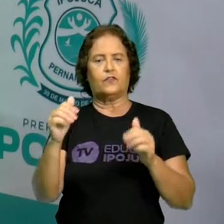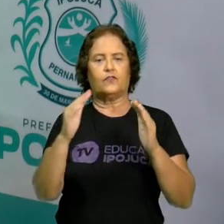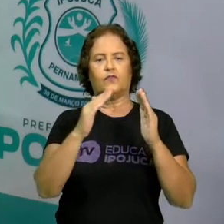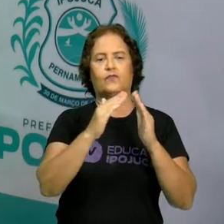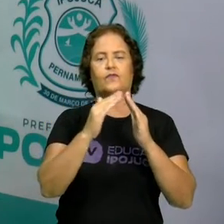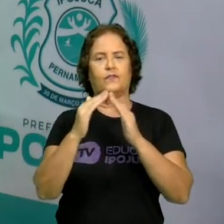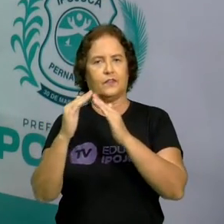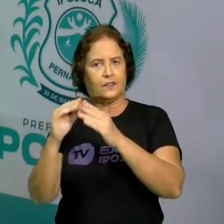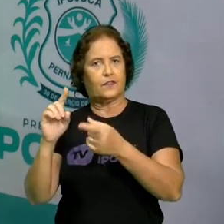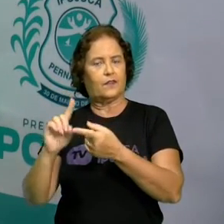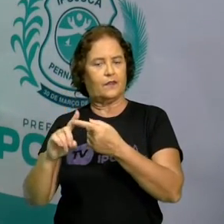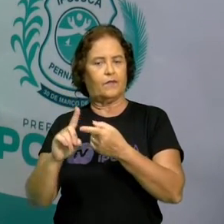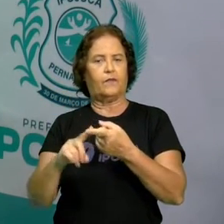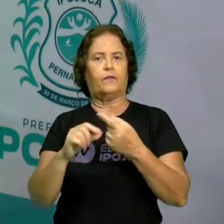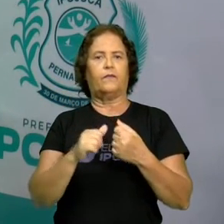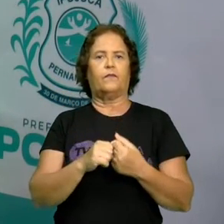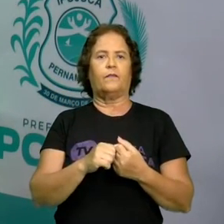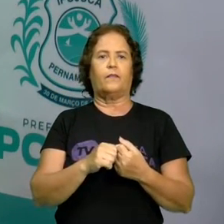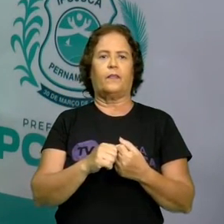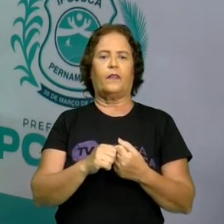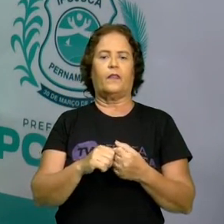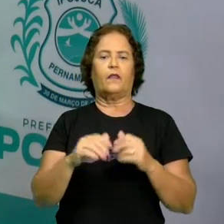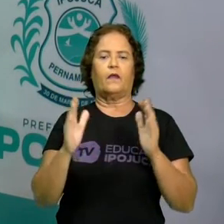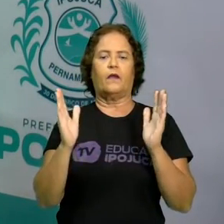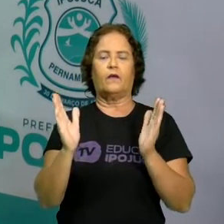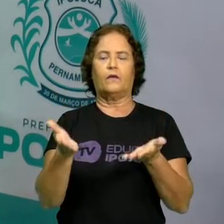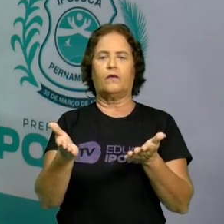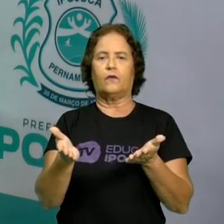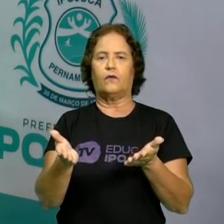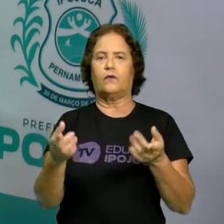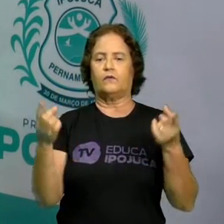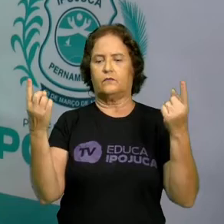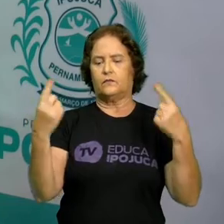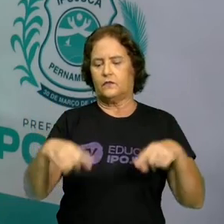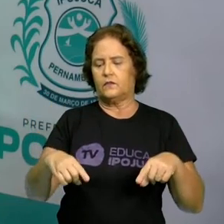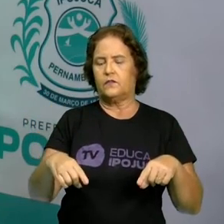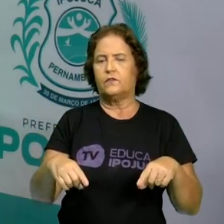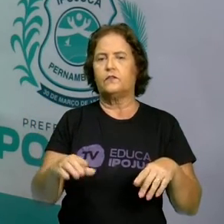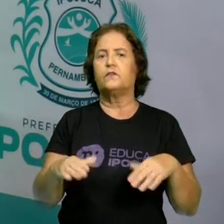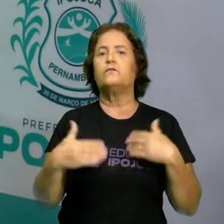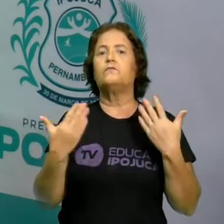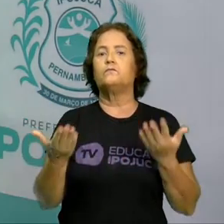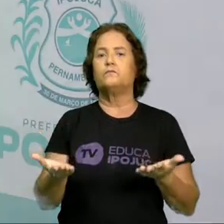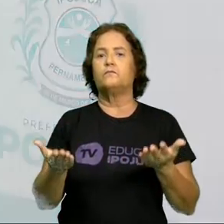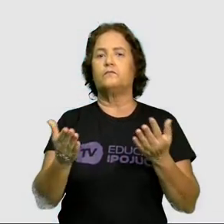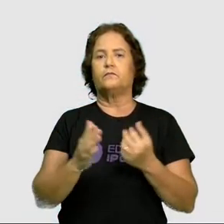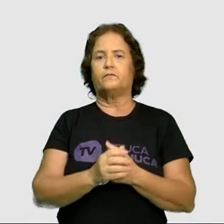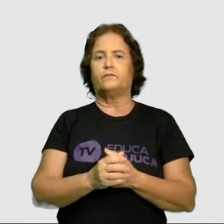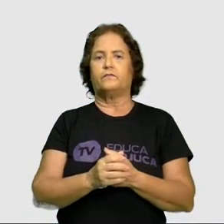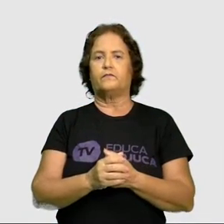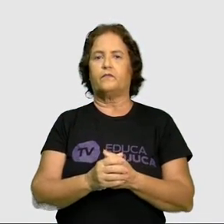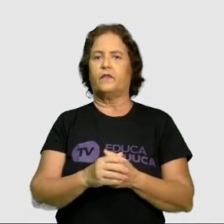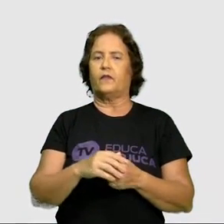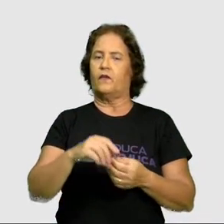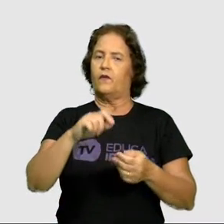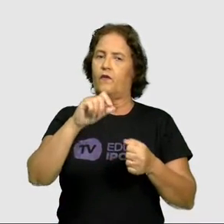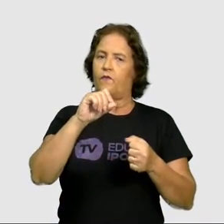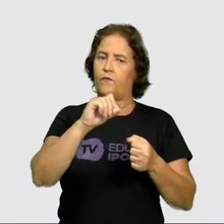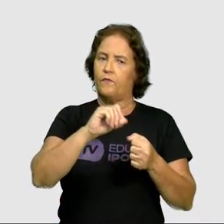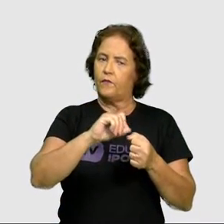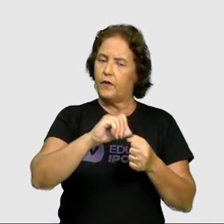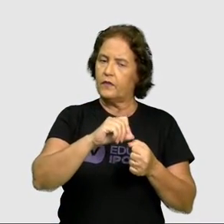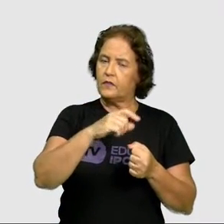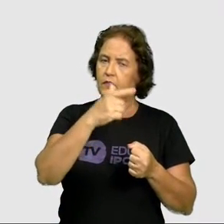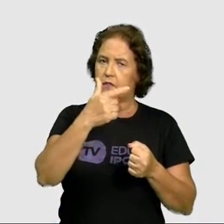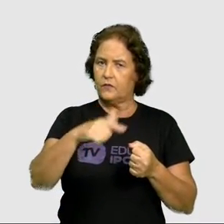E aí o nosso desafio de hoje, qual será? Recrie uma dessas